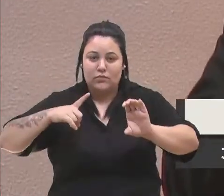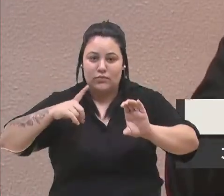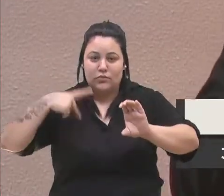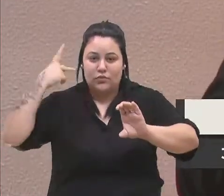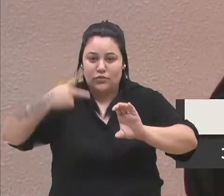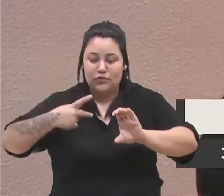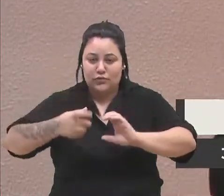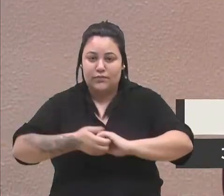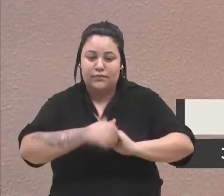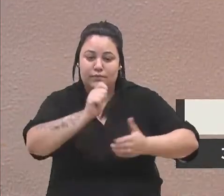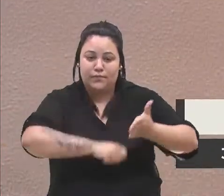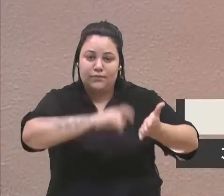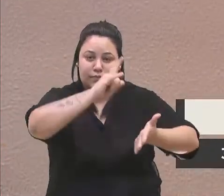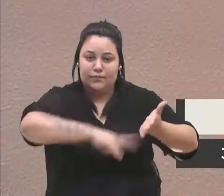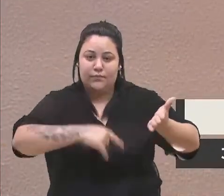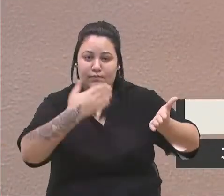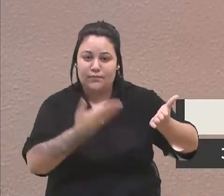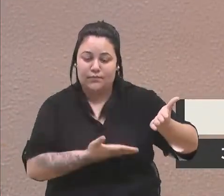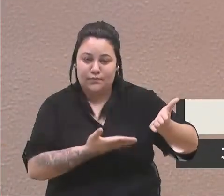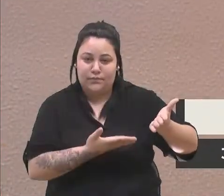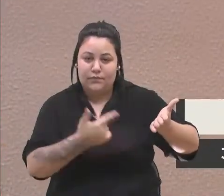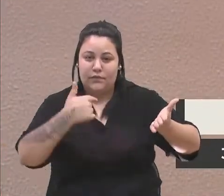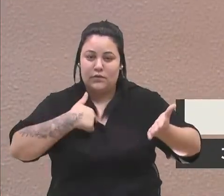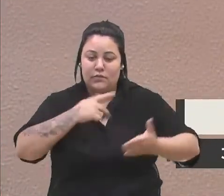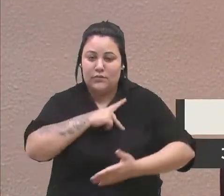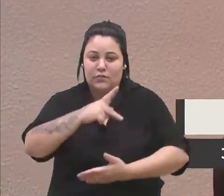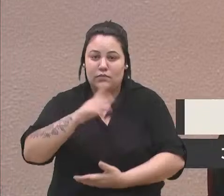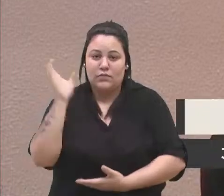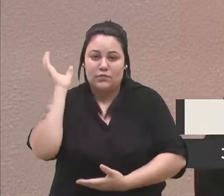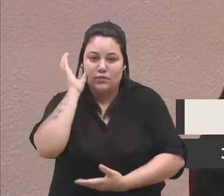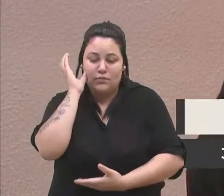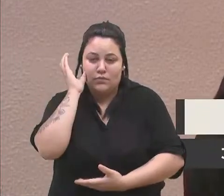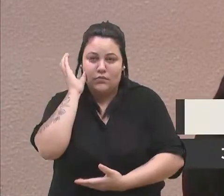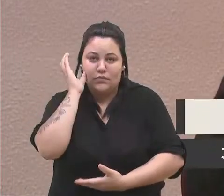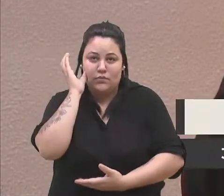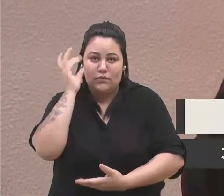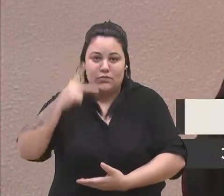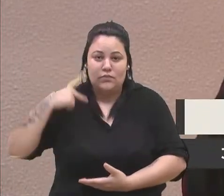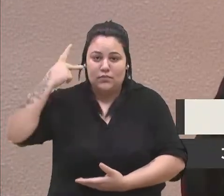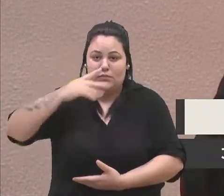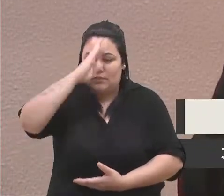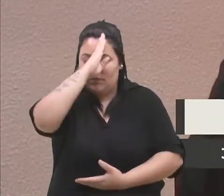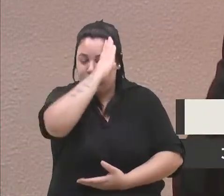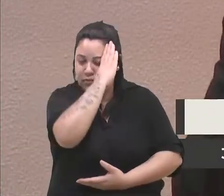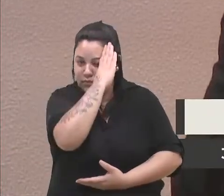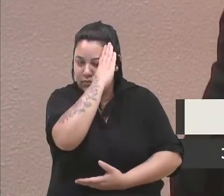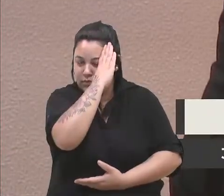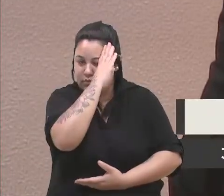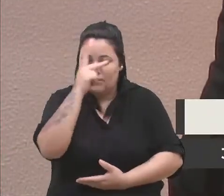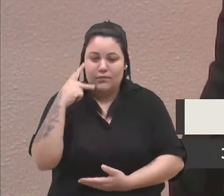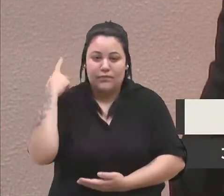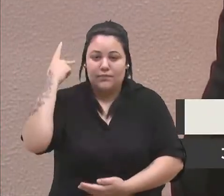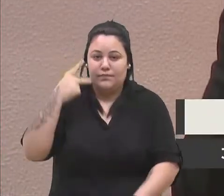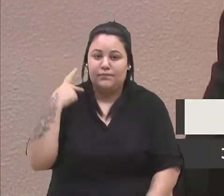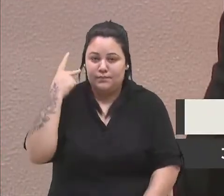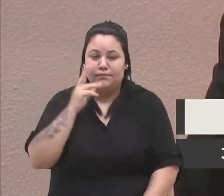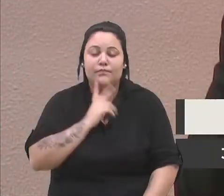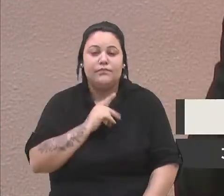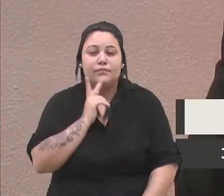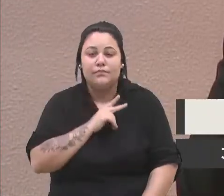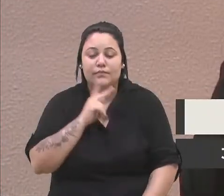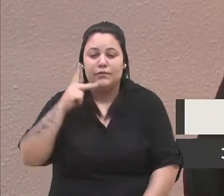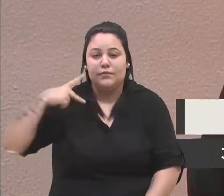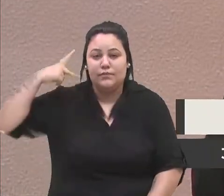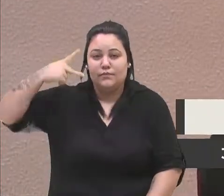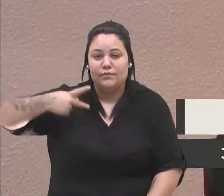política. Assino esse parecer, eu, presidente, o Mercadori, vereador Adriano Bressan, vereador Renato de Oliveira,